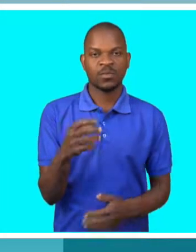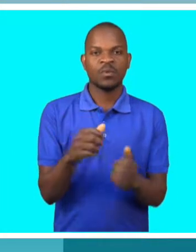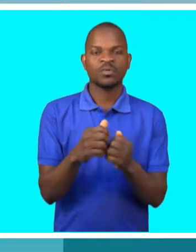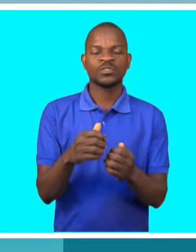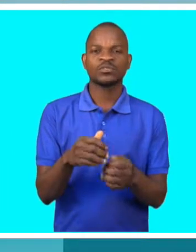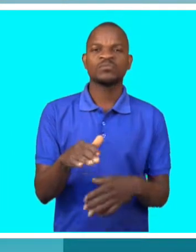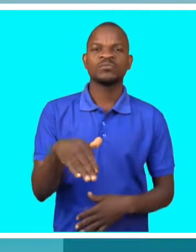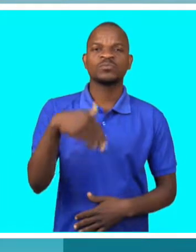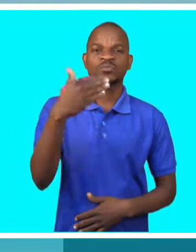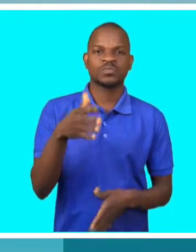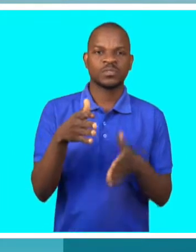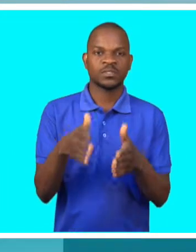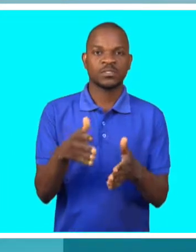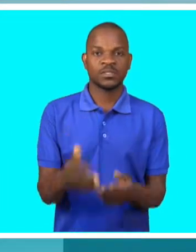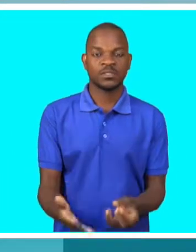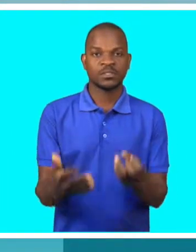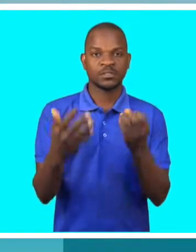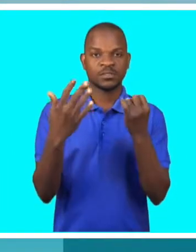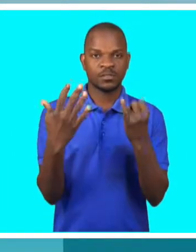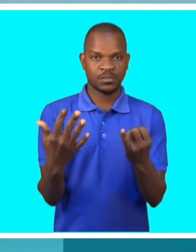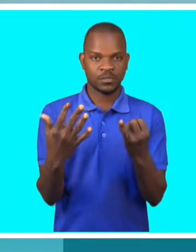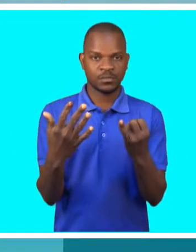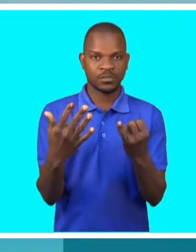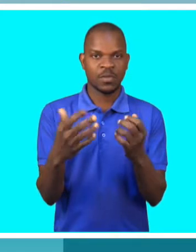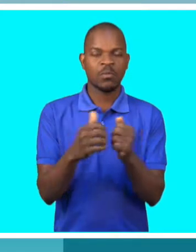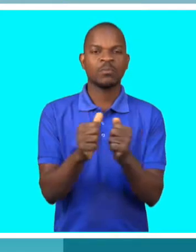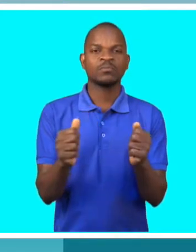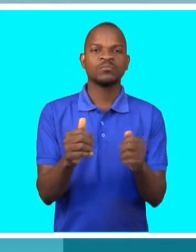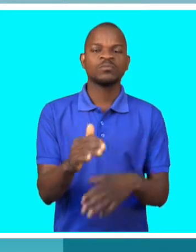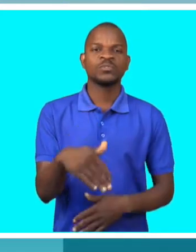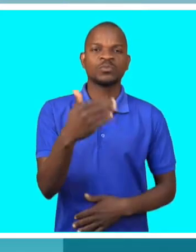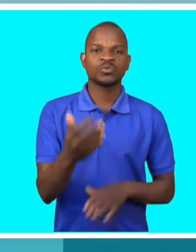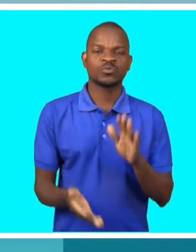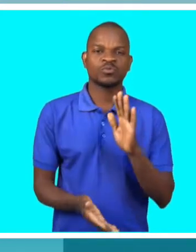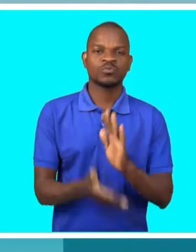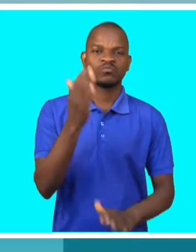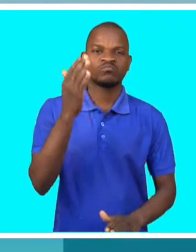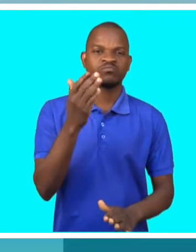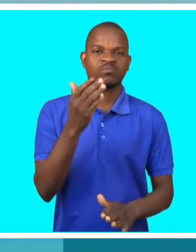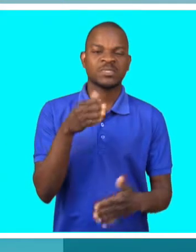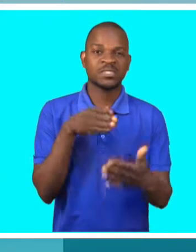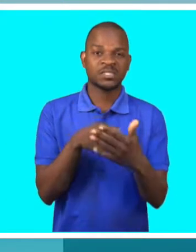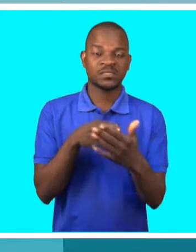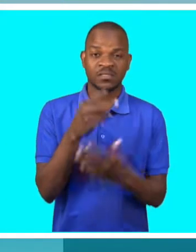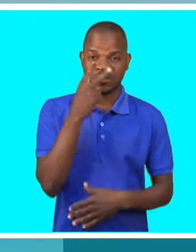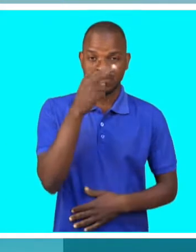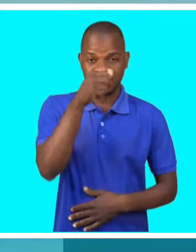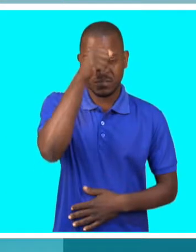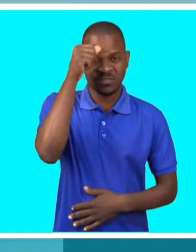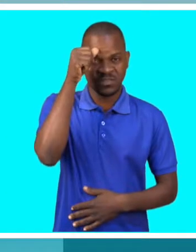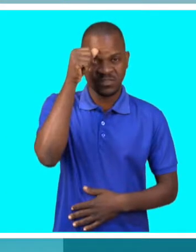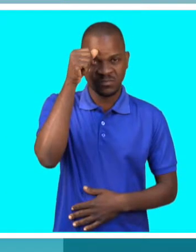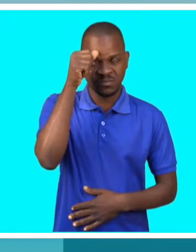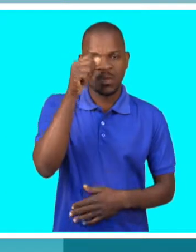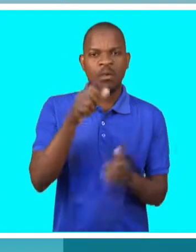Fazer sexta classe, a visão já ia cada vez mais piorando. E